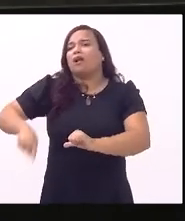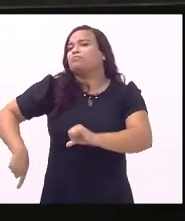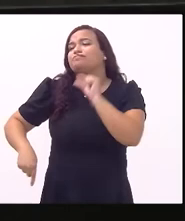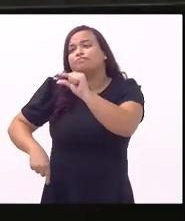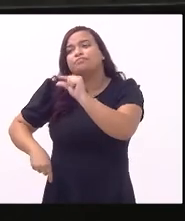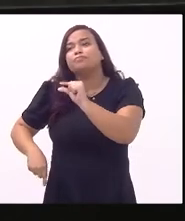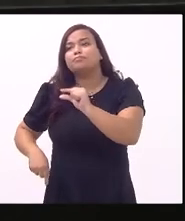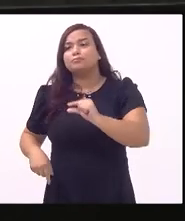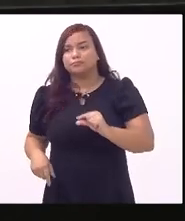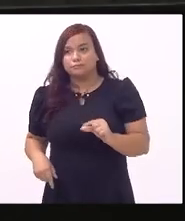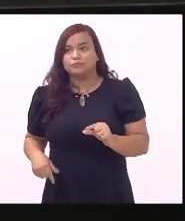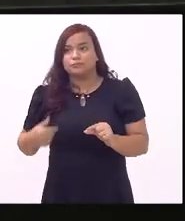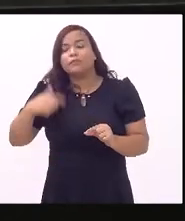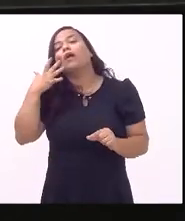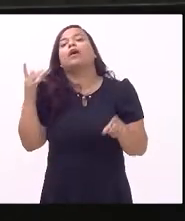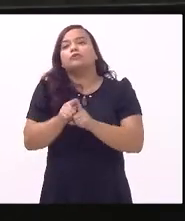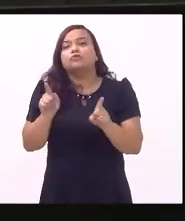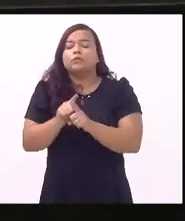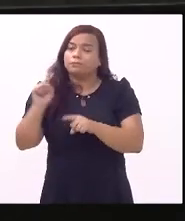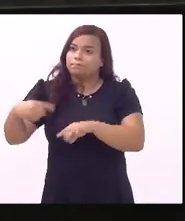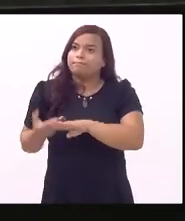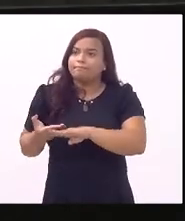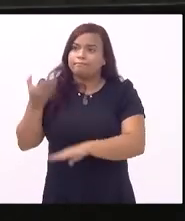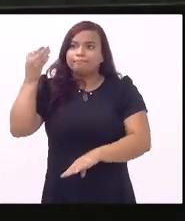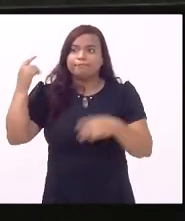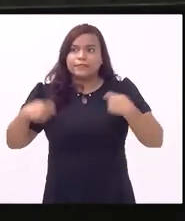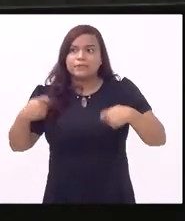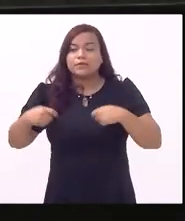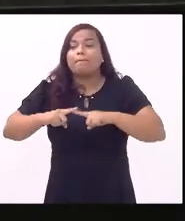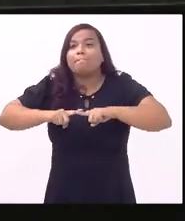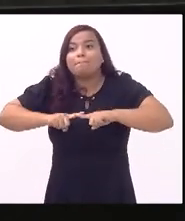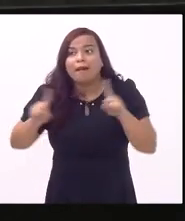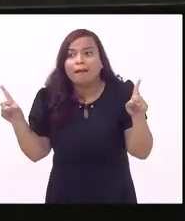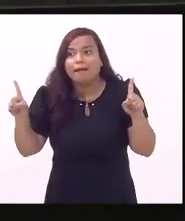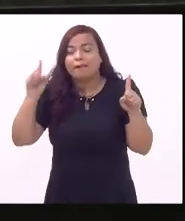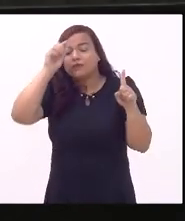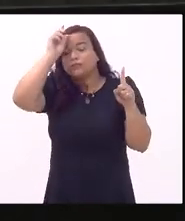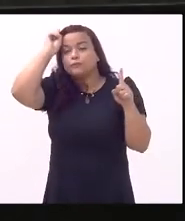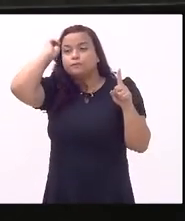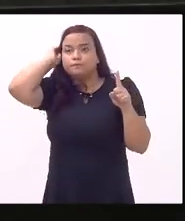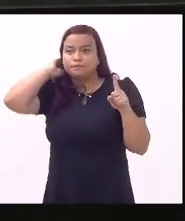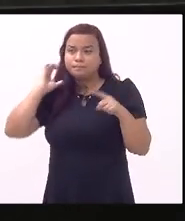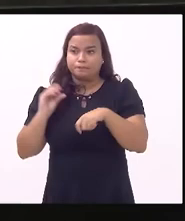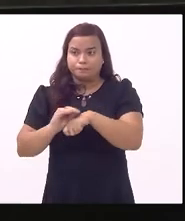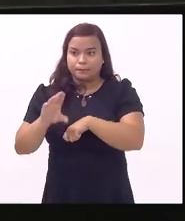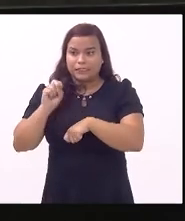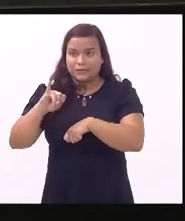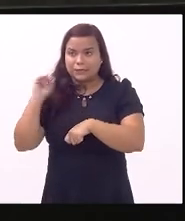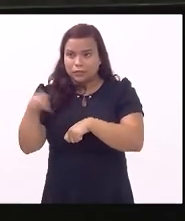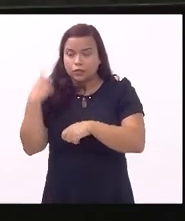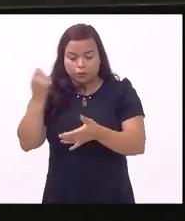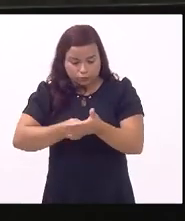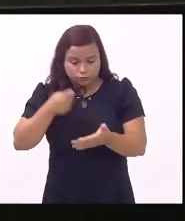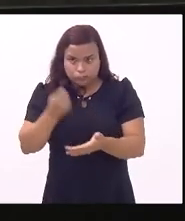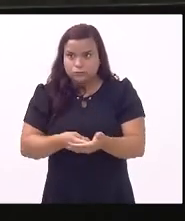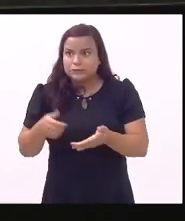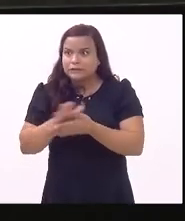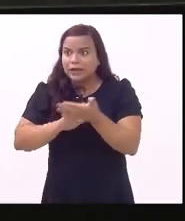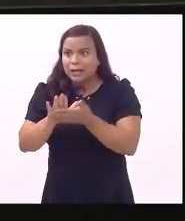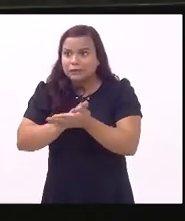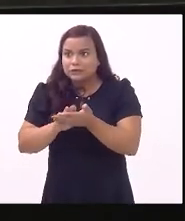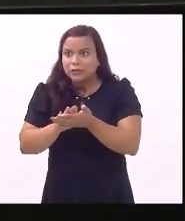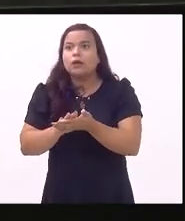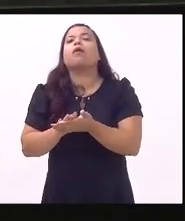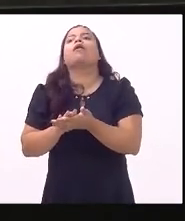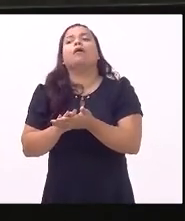falar a verdade eu também acho que deveria ser maior só que por incrível que pareça se nós não entrássemos nessa briga nem esses